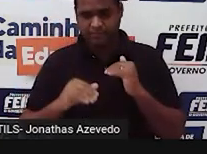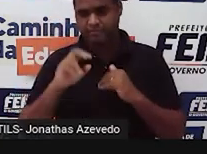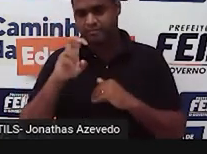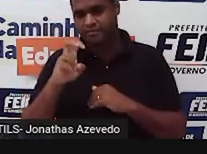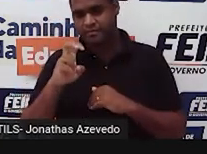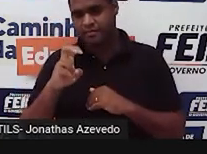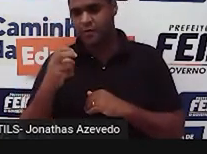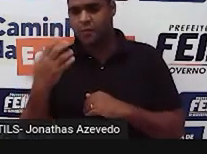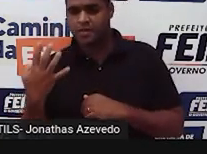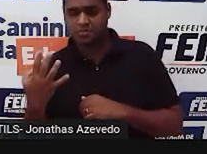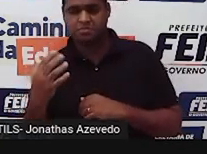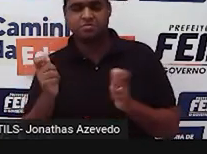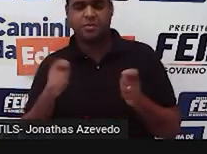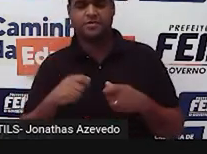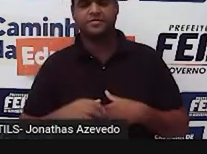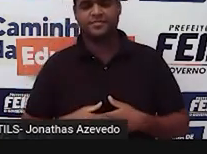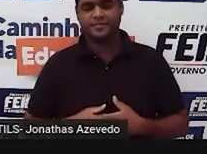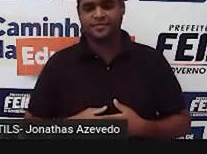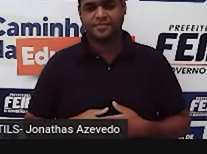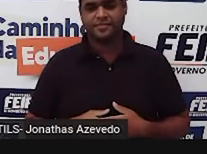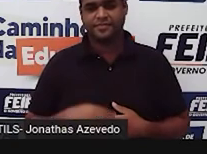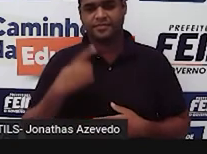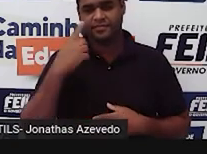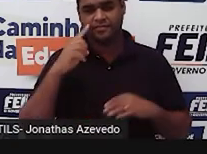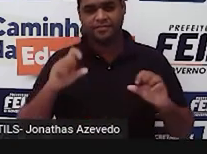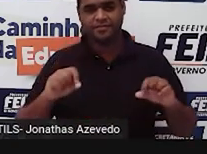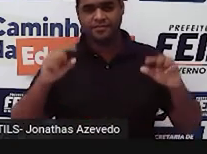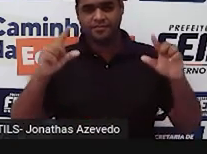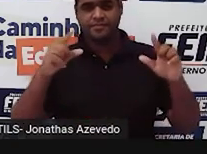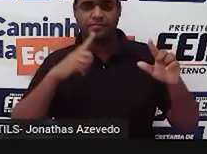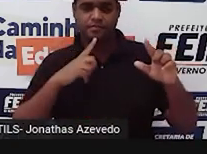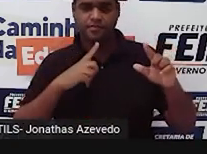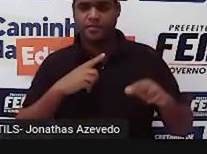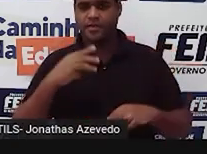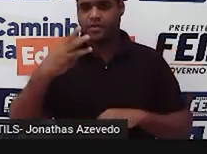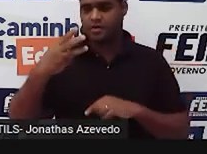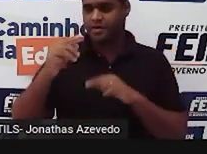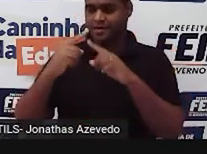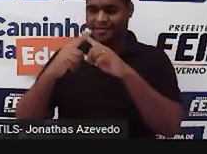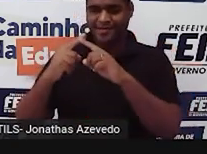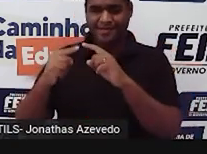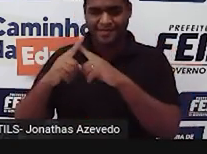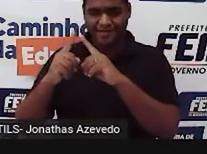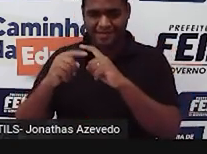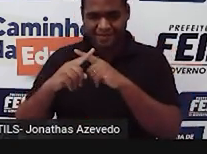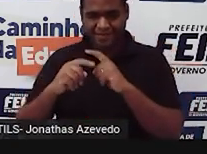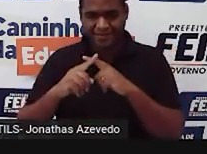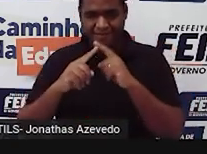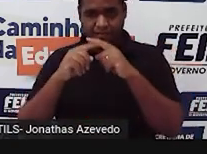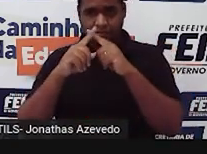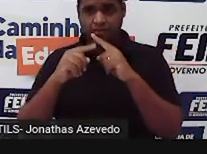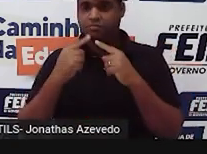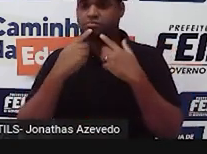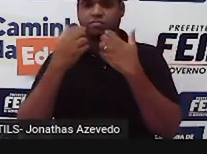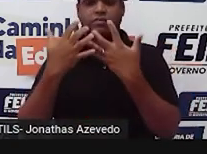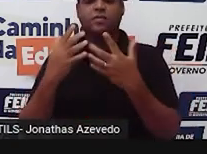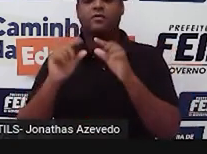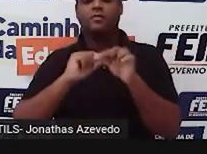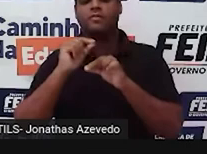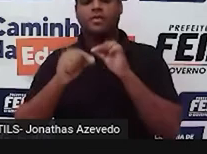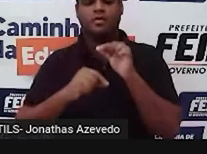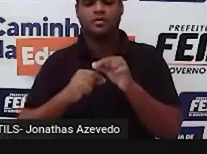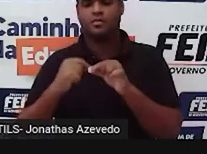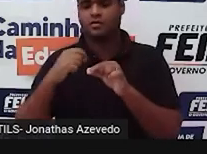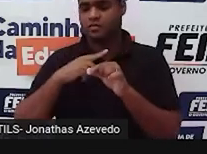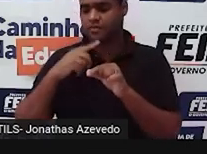gente está vendo ali na tela três situações com asteriscos, tá? E esses asteriscos estão sinalizando que essas